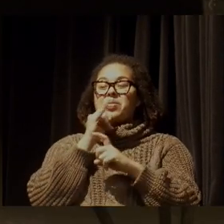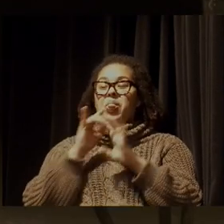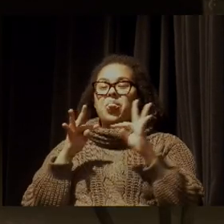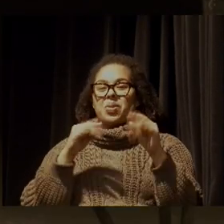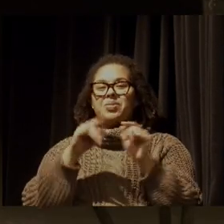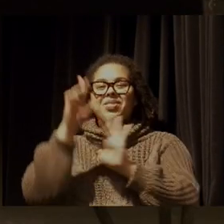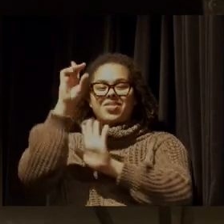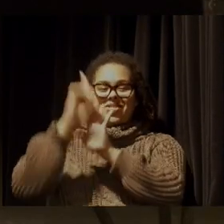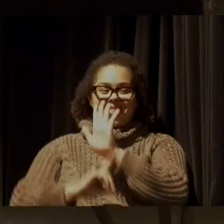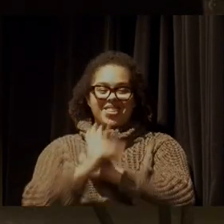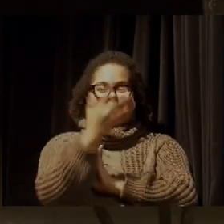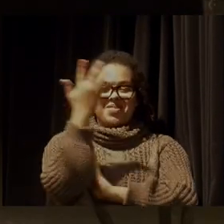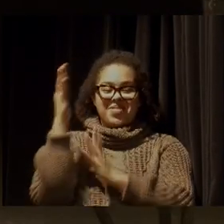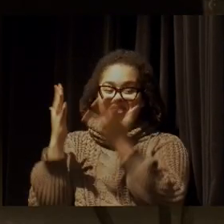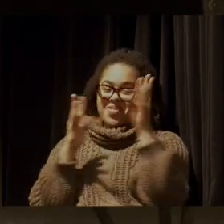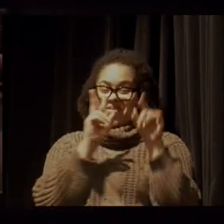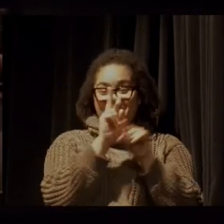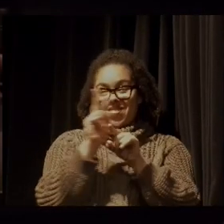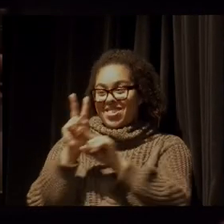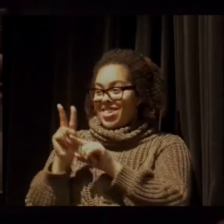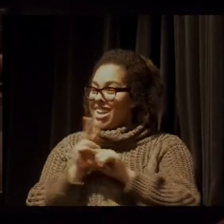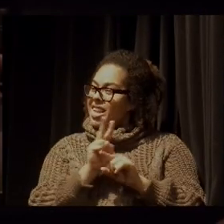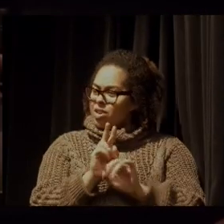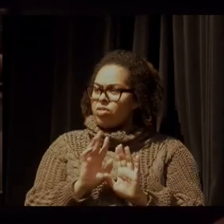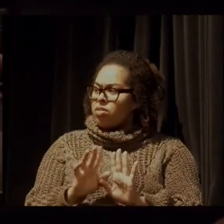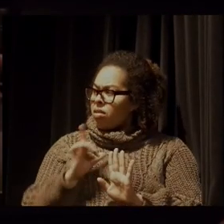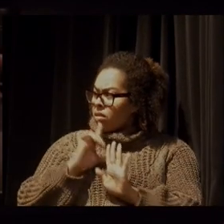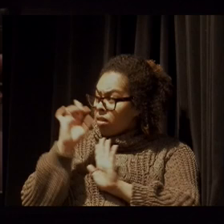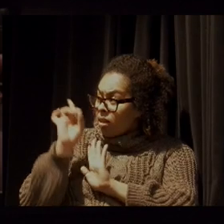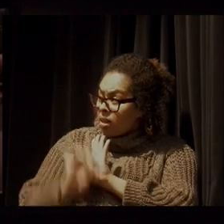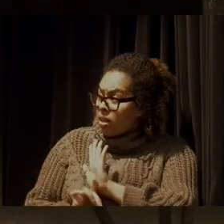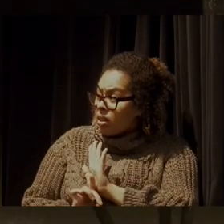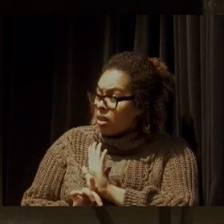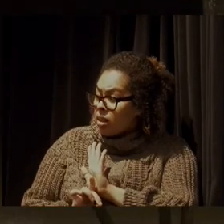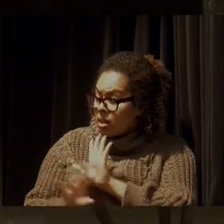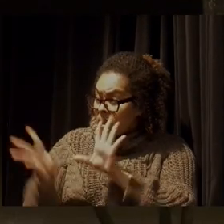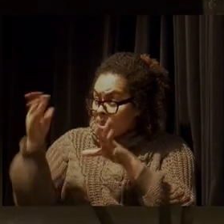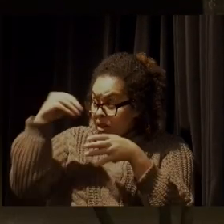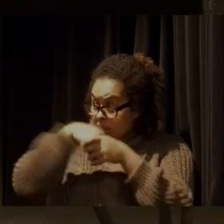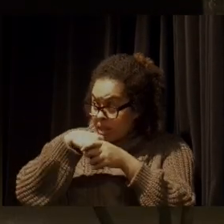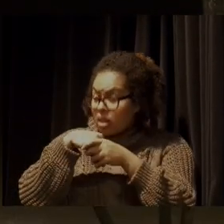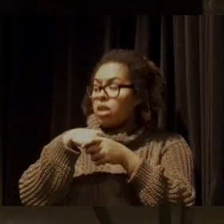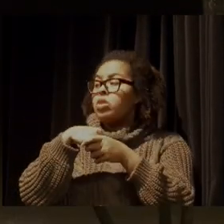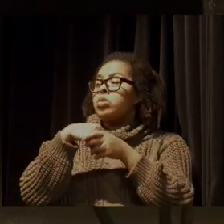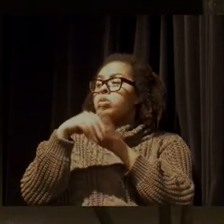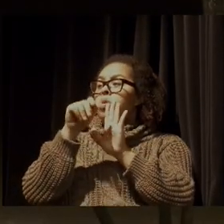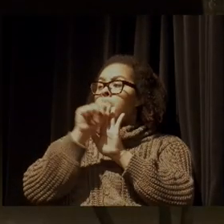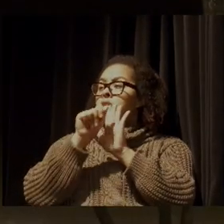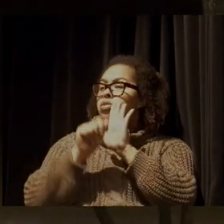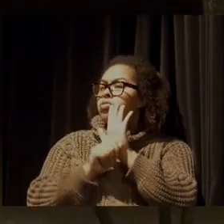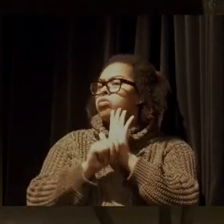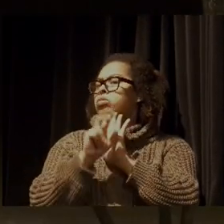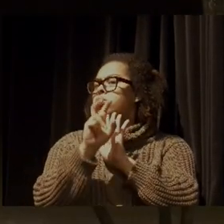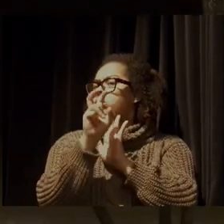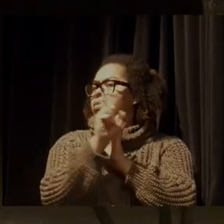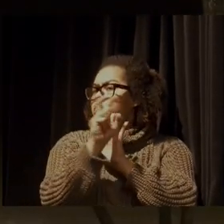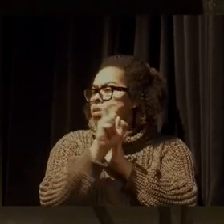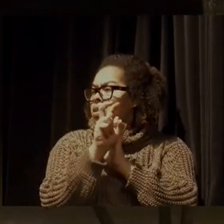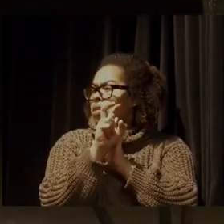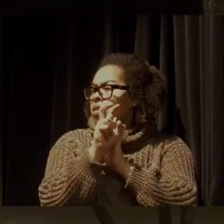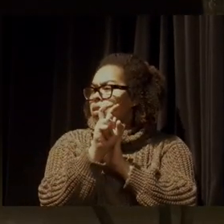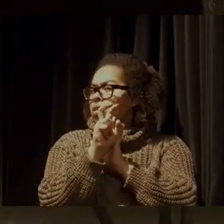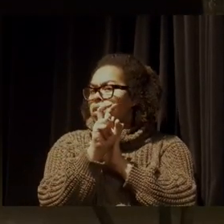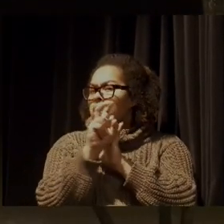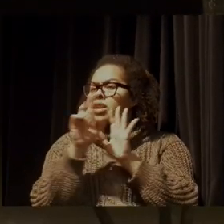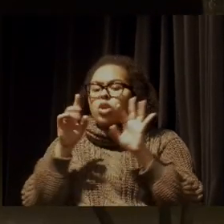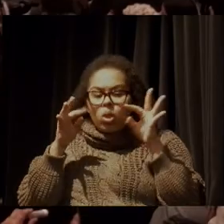ambiente. Conversando, bom, se todos têm direito ao meio ambiente e não está no artigo 5º, nós não podemos defender que todos são todos os